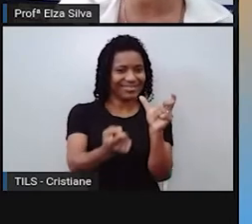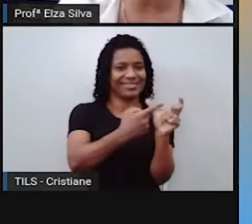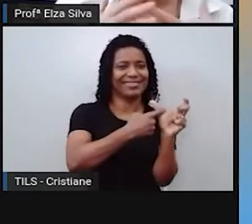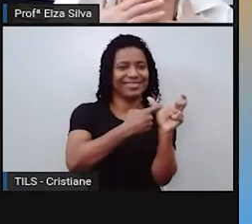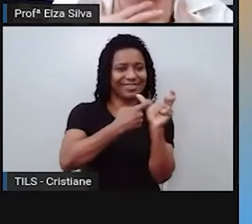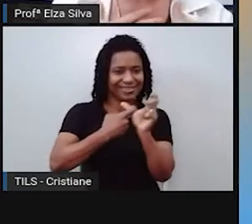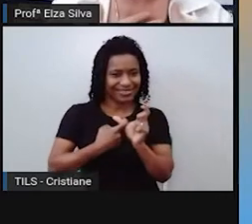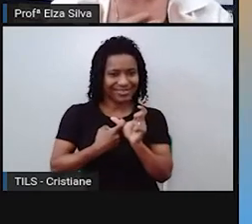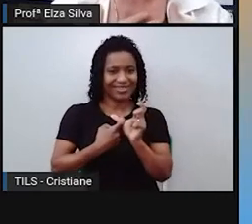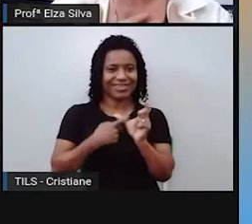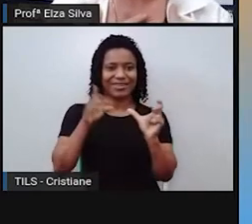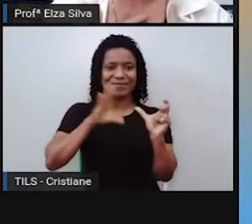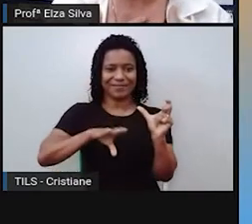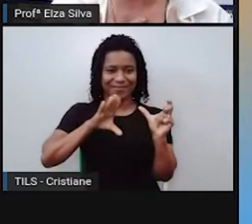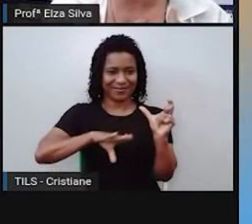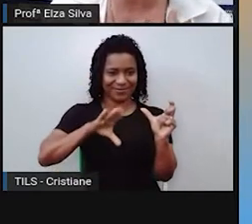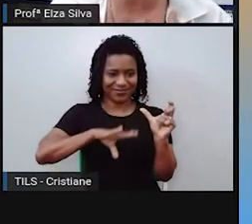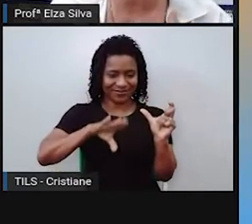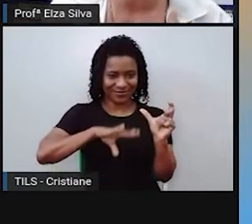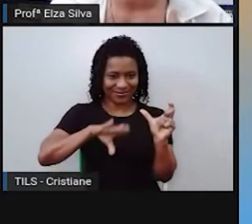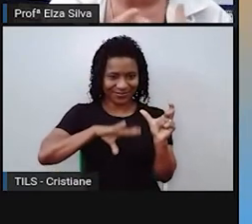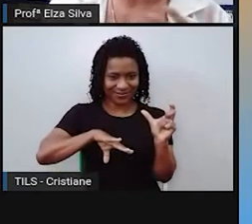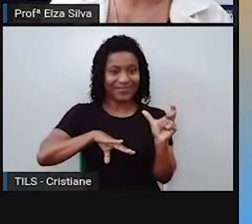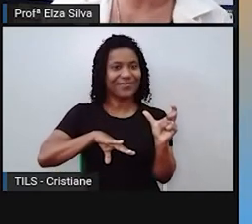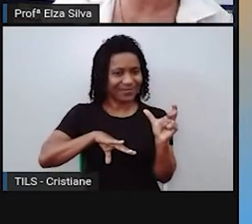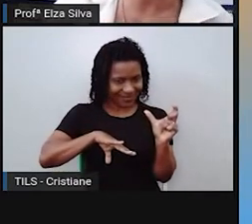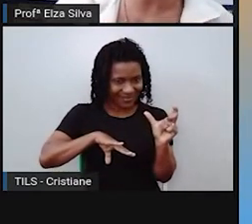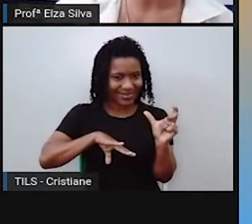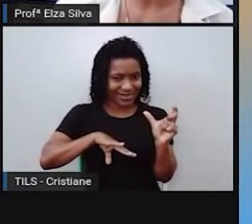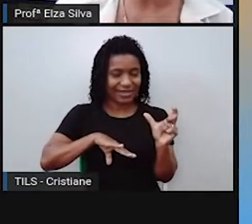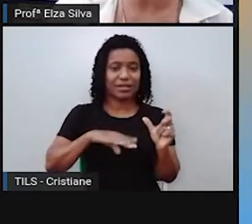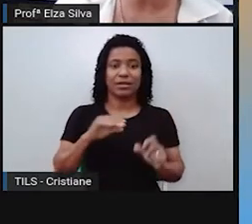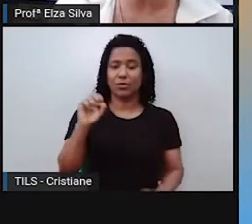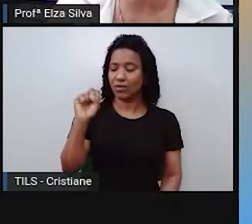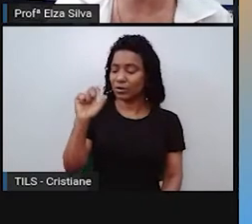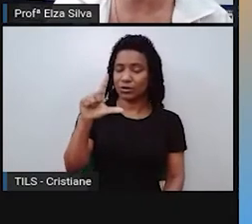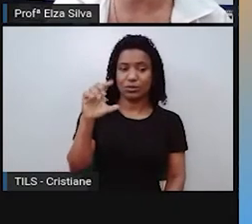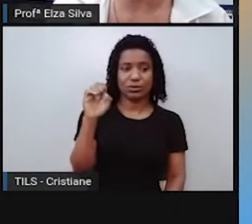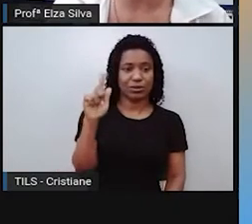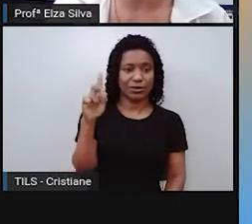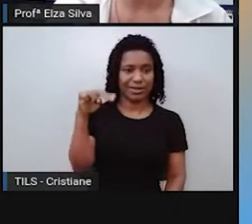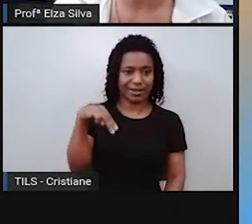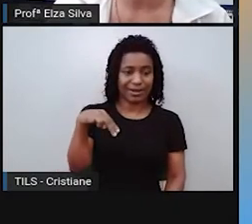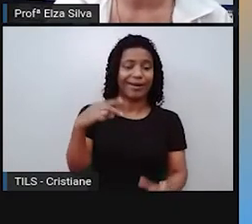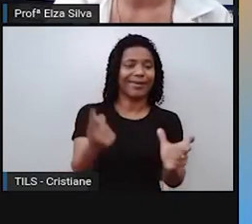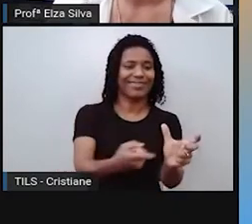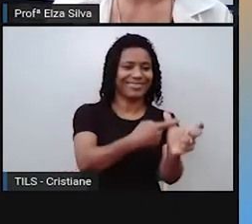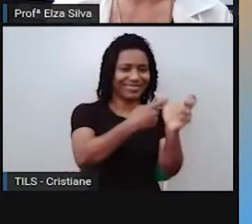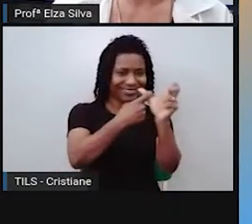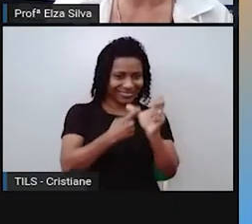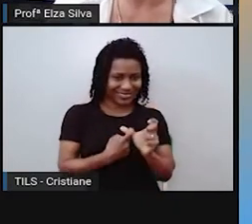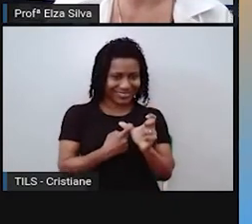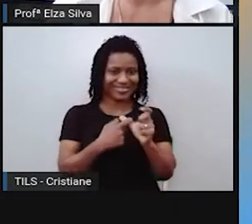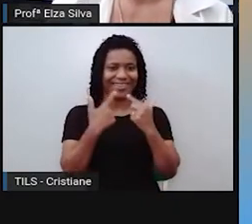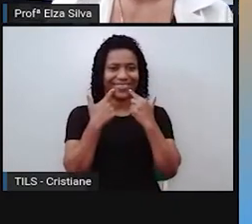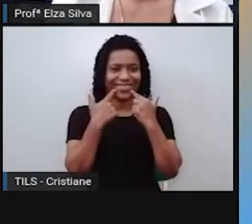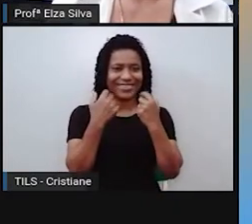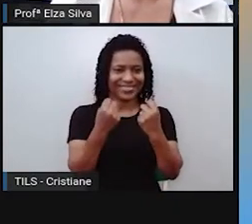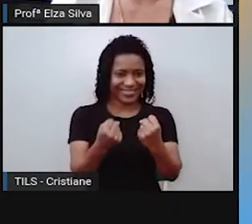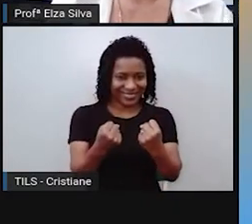a utilizar como se elas fossem nossas. O slogan é um exemplo disso. Então,